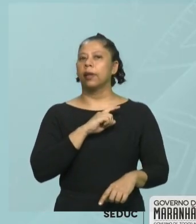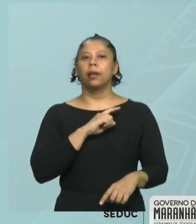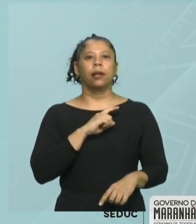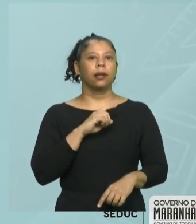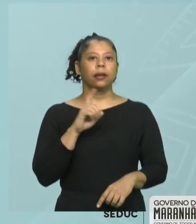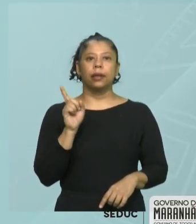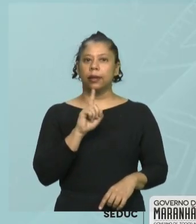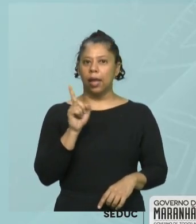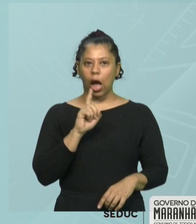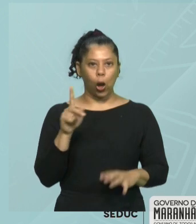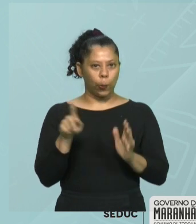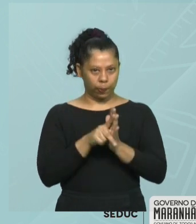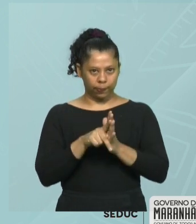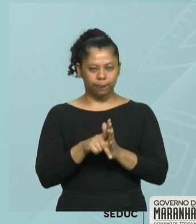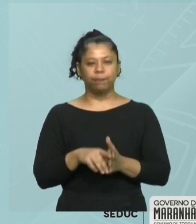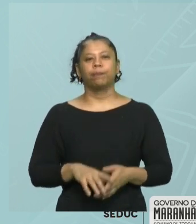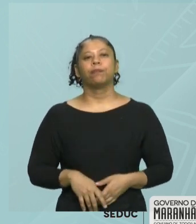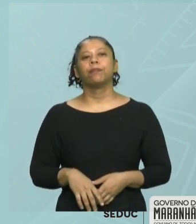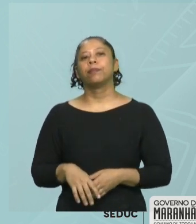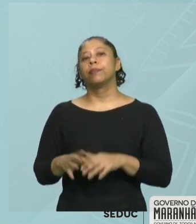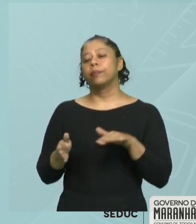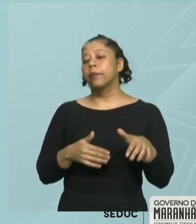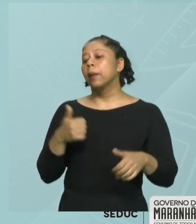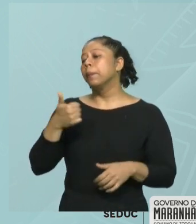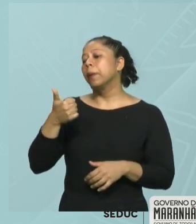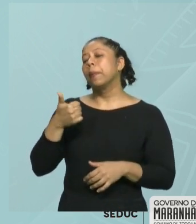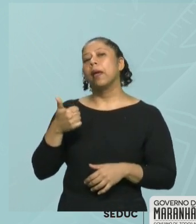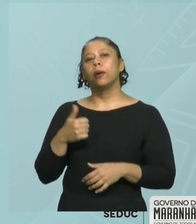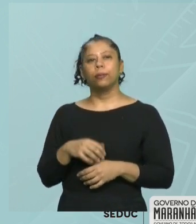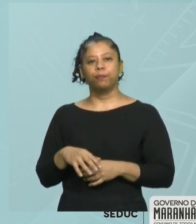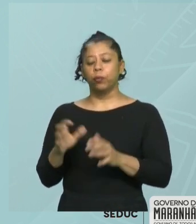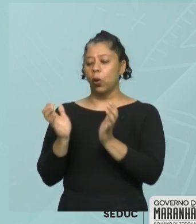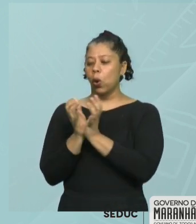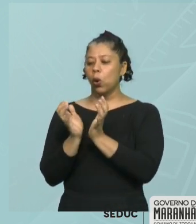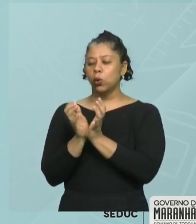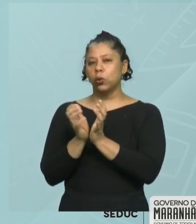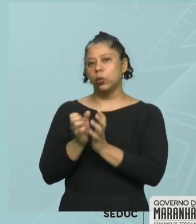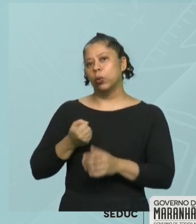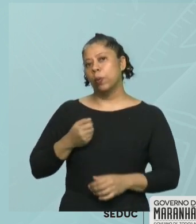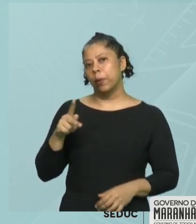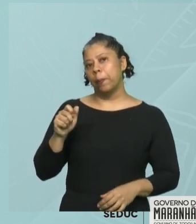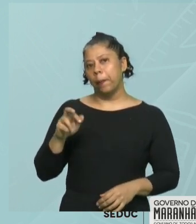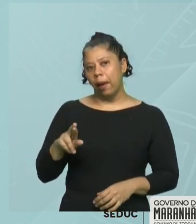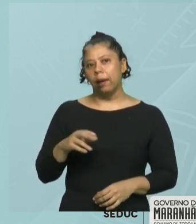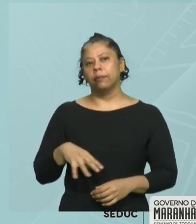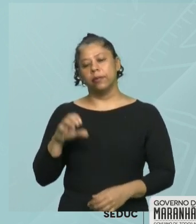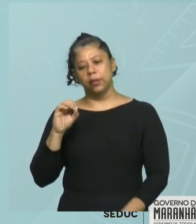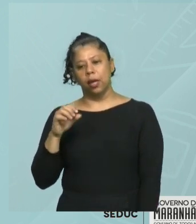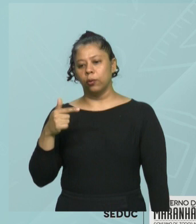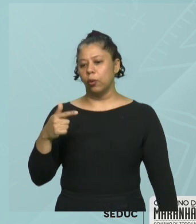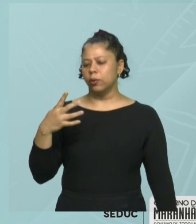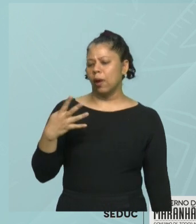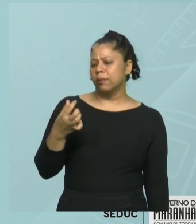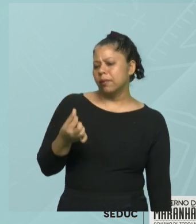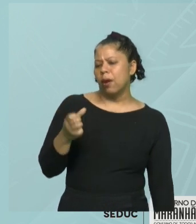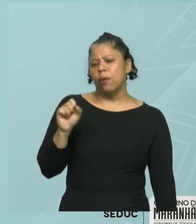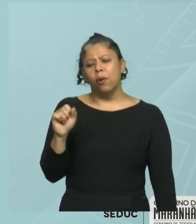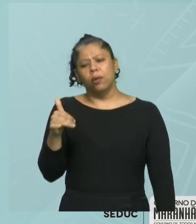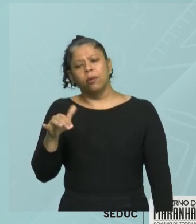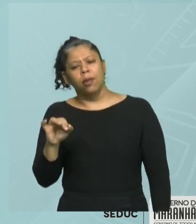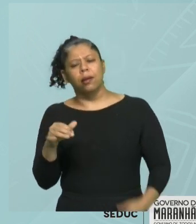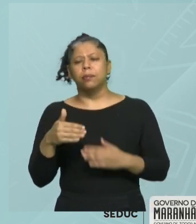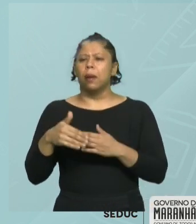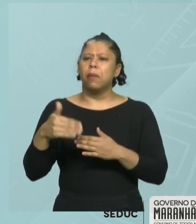dos números pares. Quem são eles? Zero, dois, quatro, seis, oito, dez, e assim